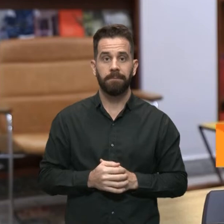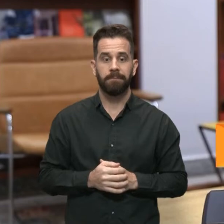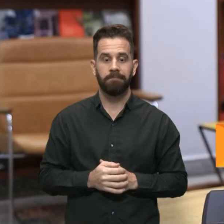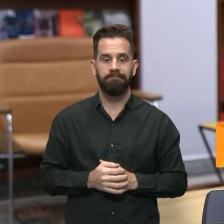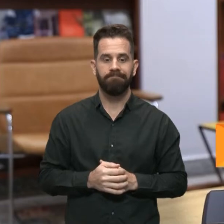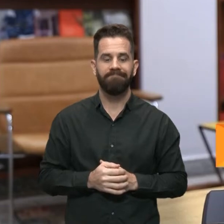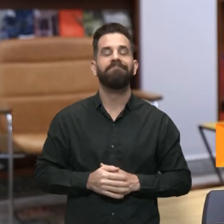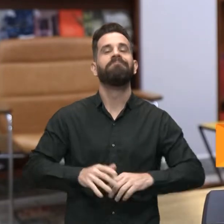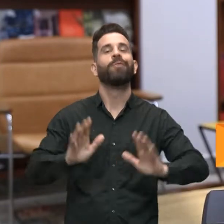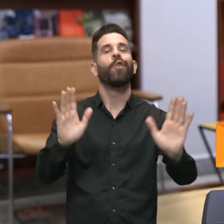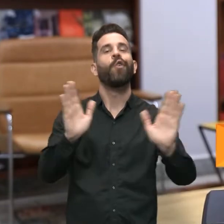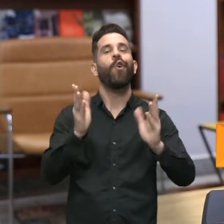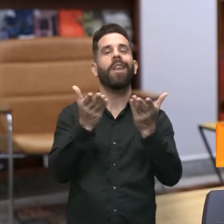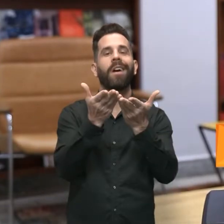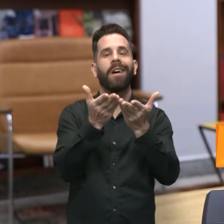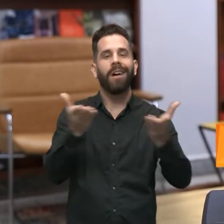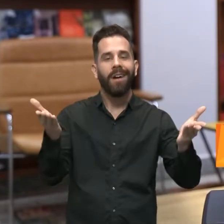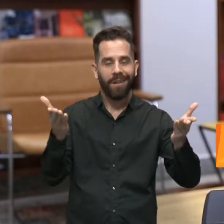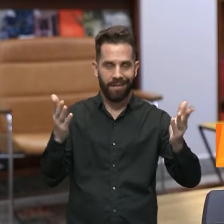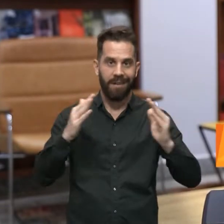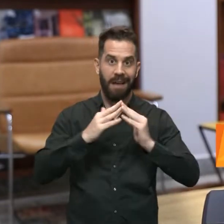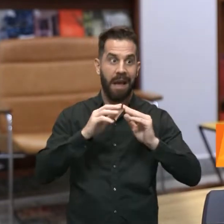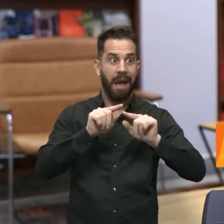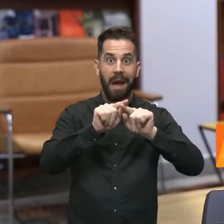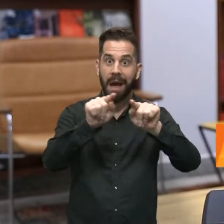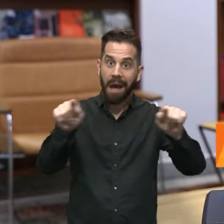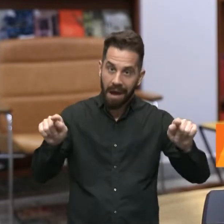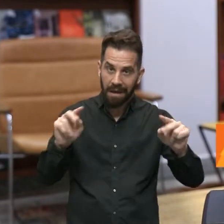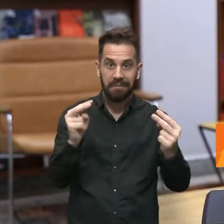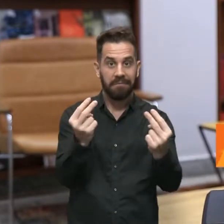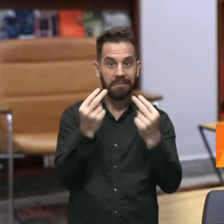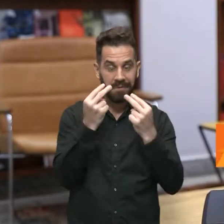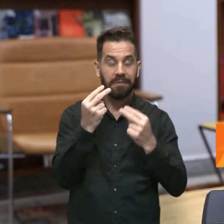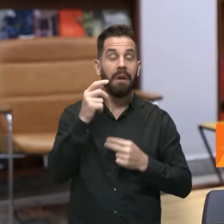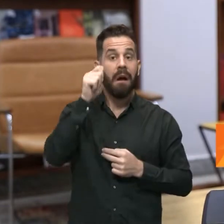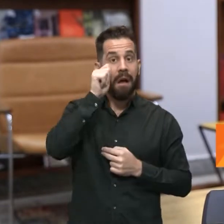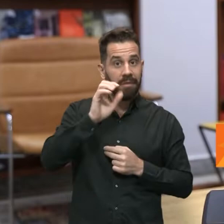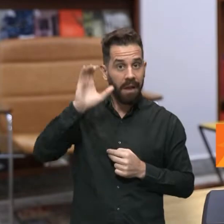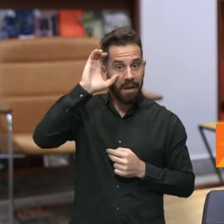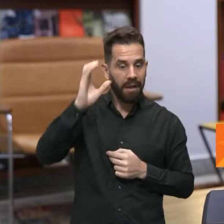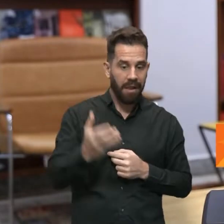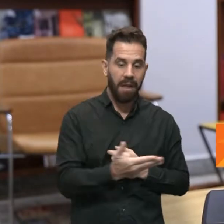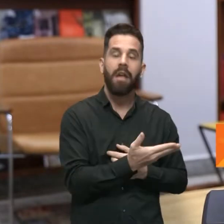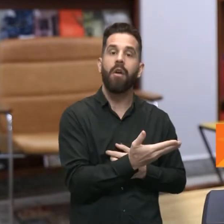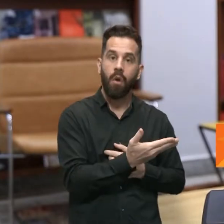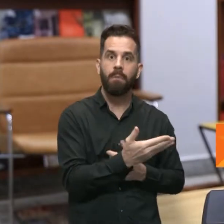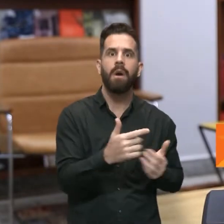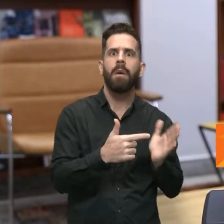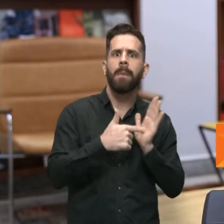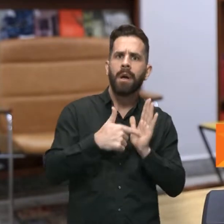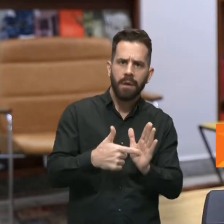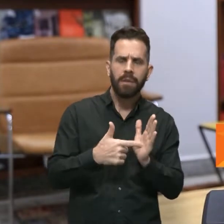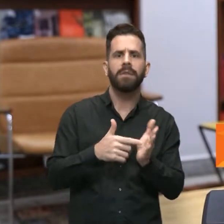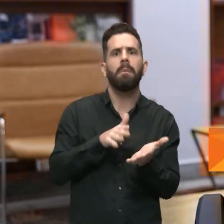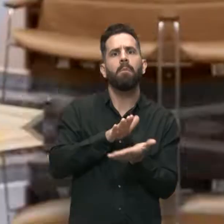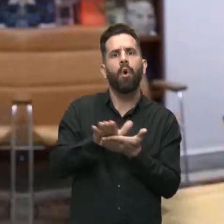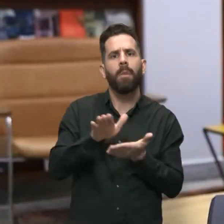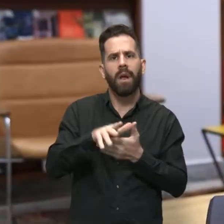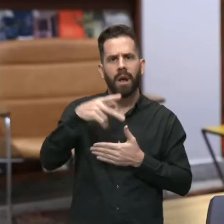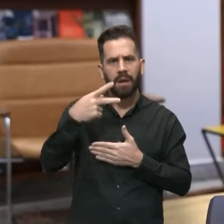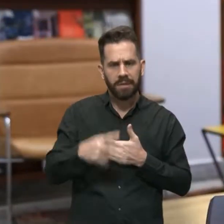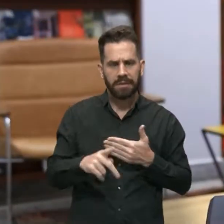Olá pra você aí de casa, eu sou a Ana Clelma e eu vou te apresentar agora algumas publicações da editora UFG.